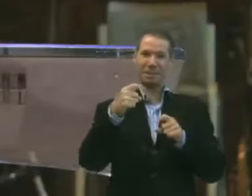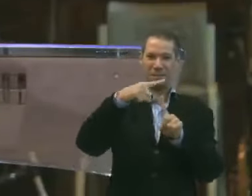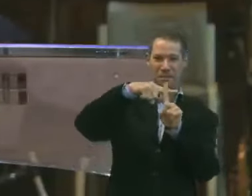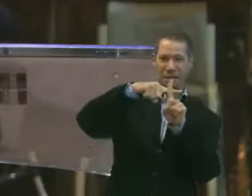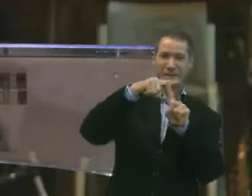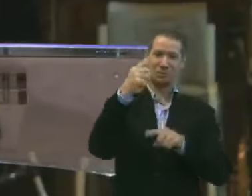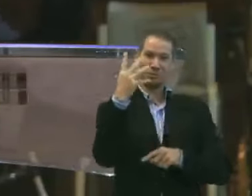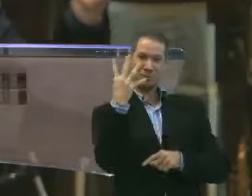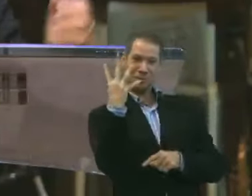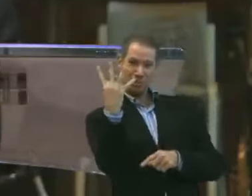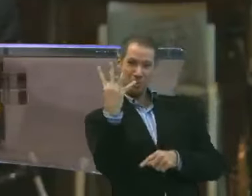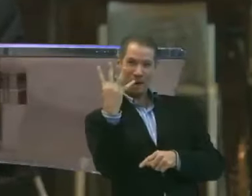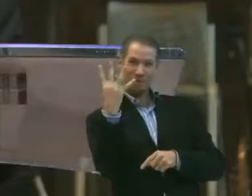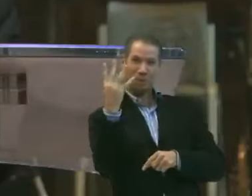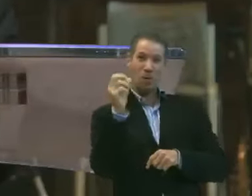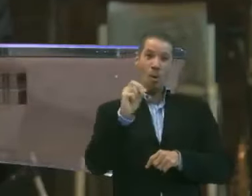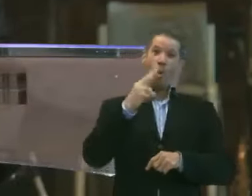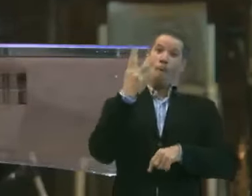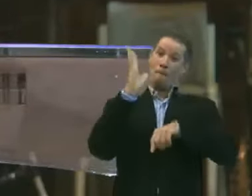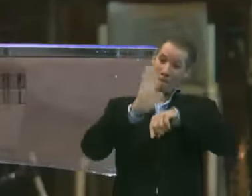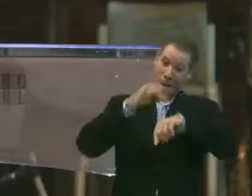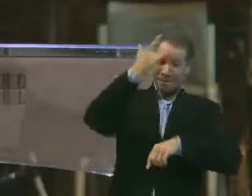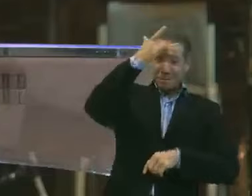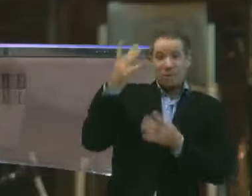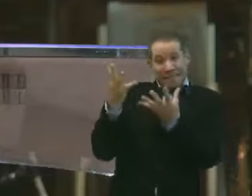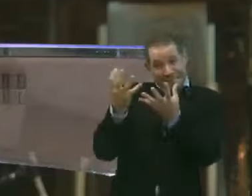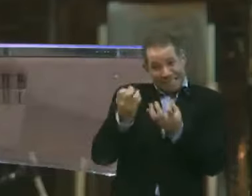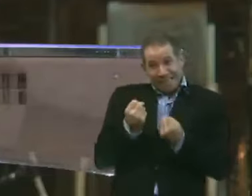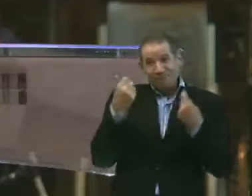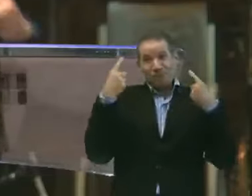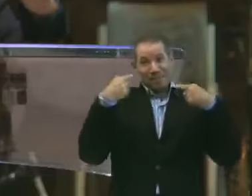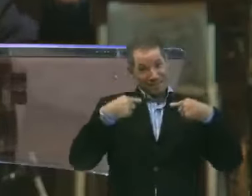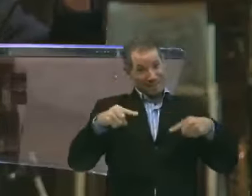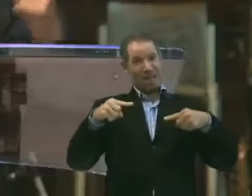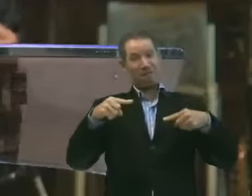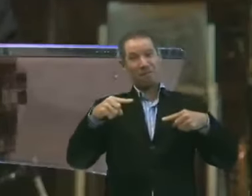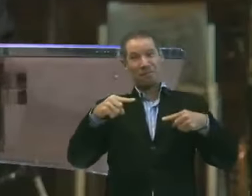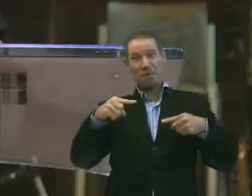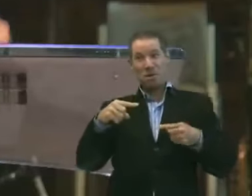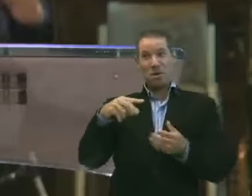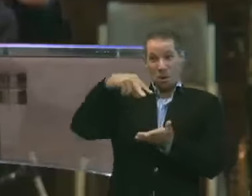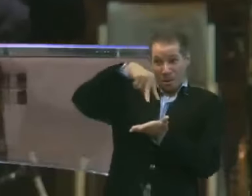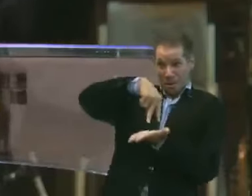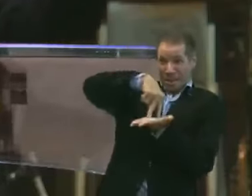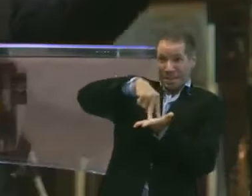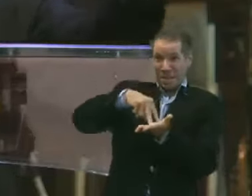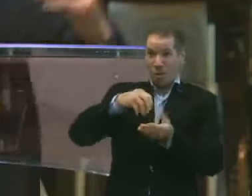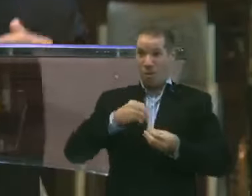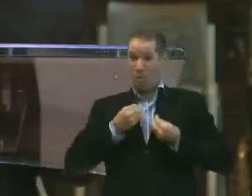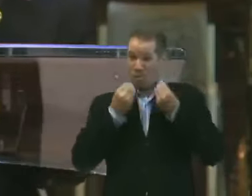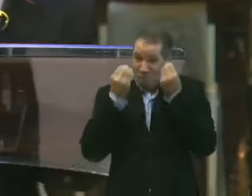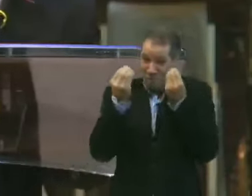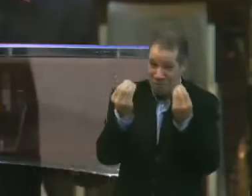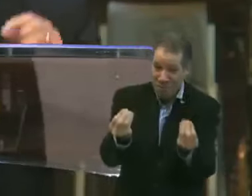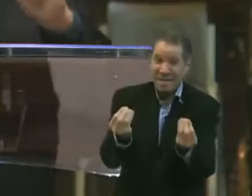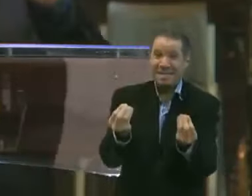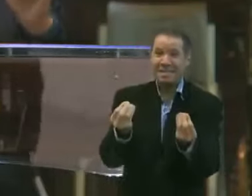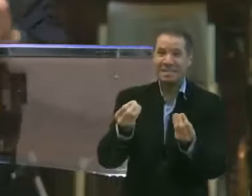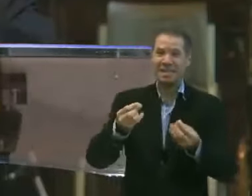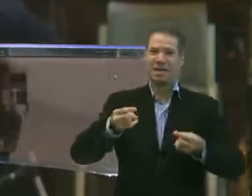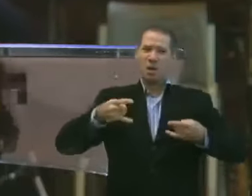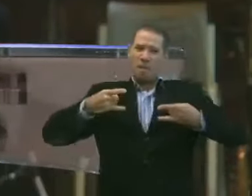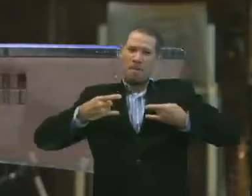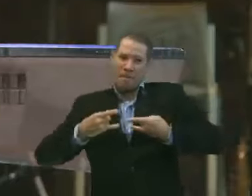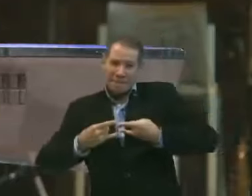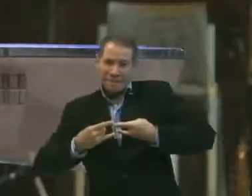ou mais pessoas que aceitem o desafio de manter ou de oferecer uma passagem,